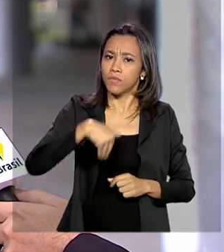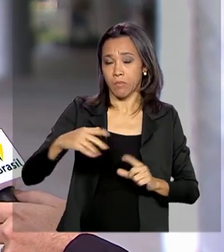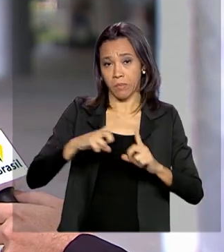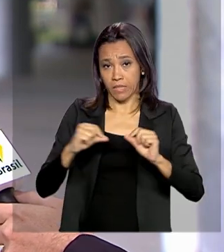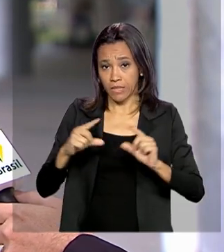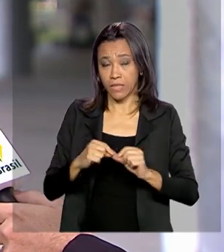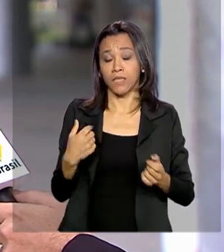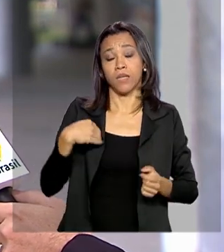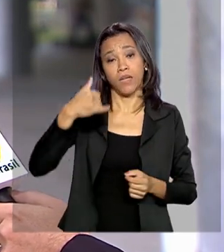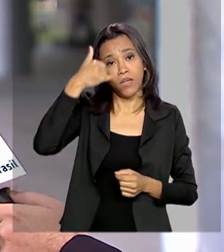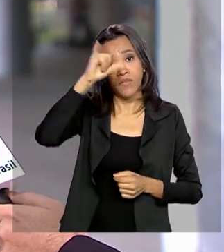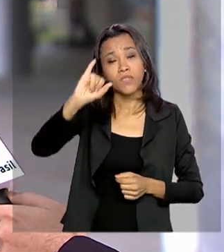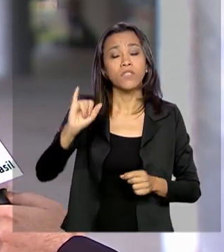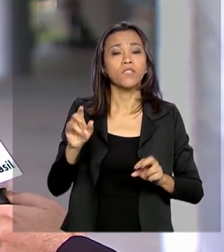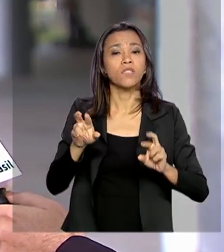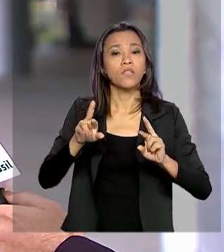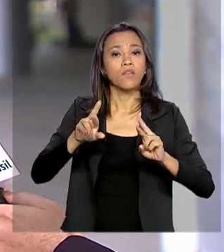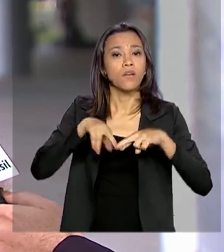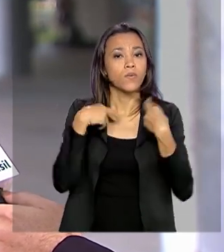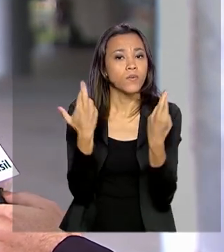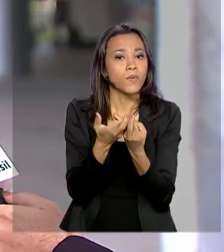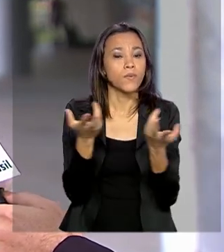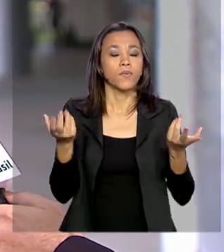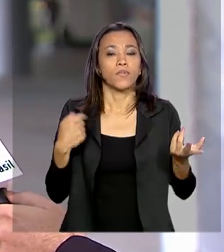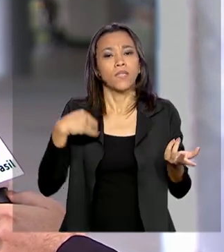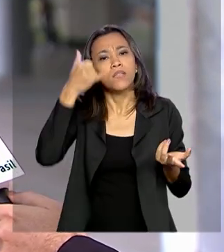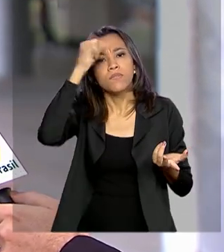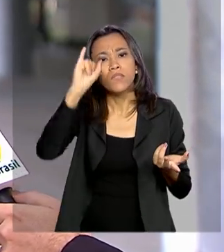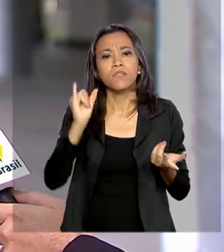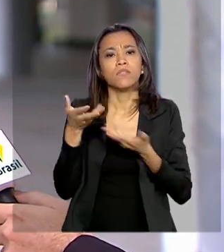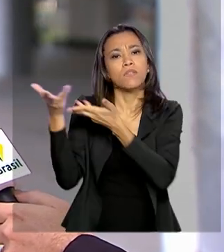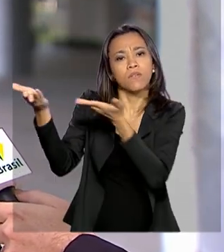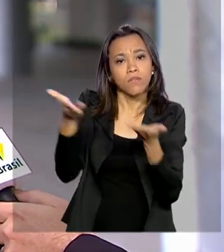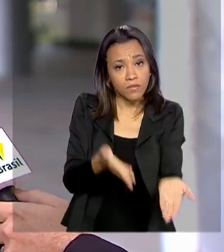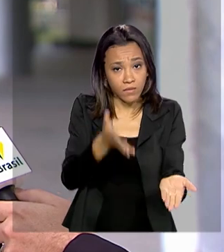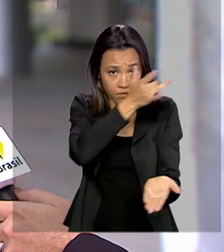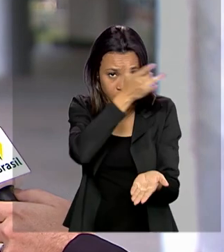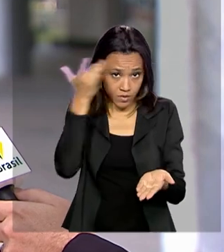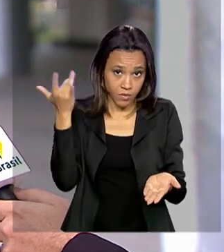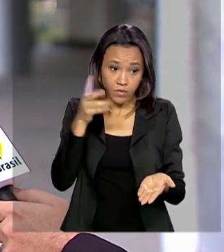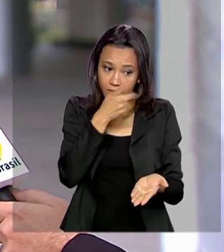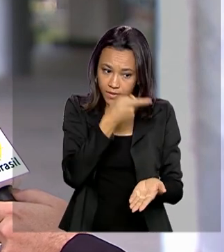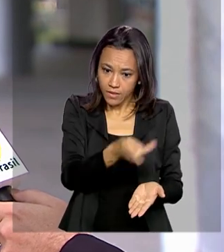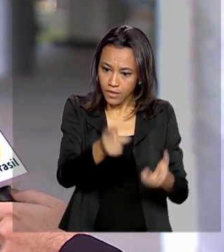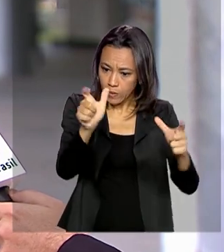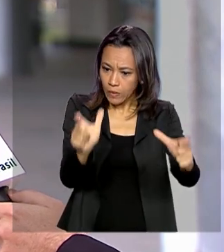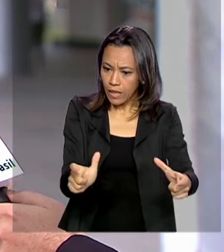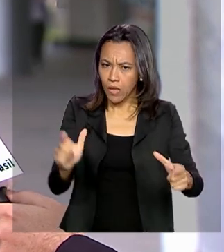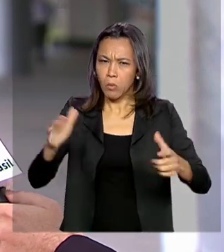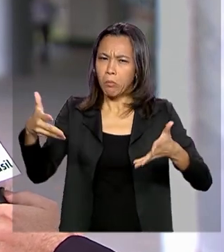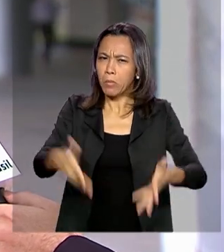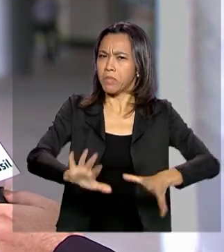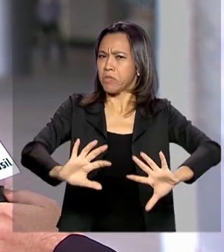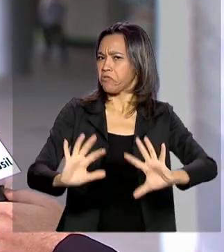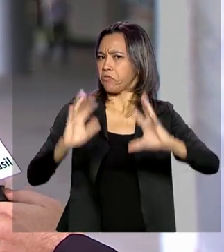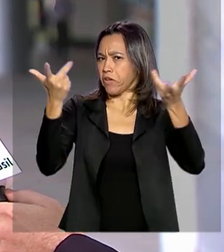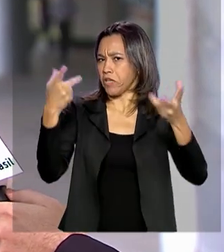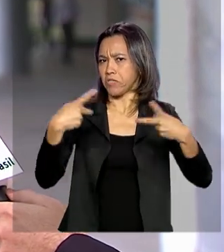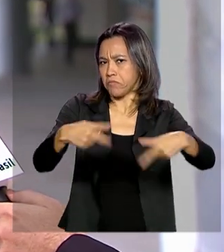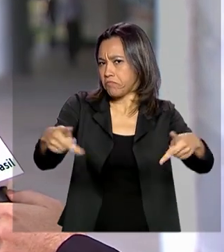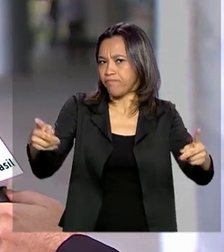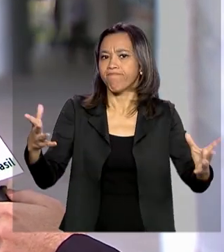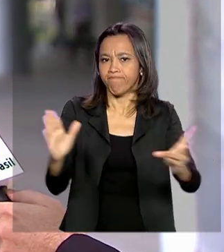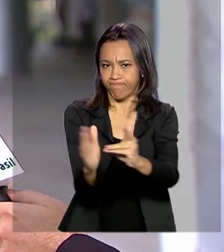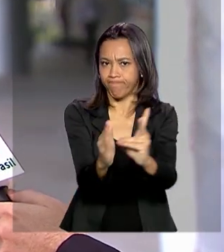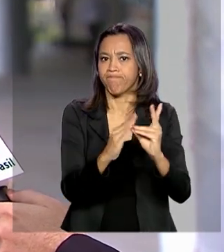aglomerações, evite trazer pessoas de fora para dentro das aldeias para visitar ou participar de festividades. A FUNAI,